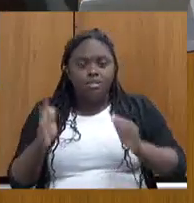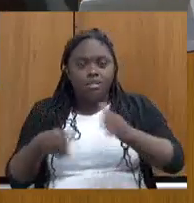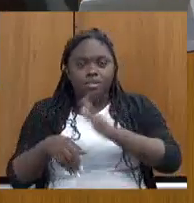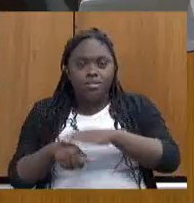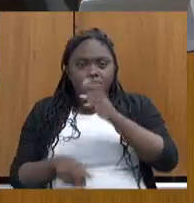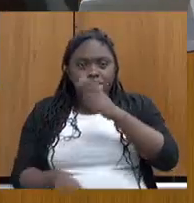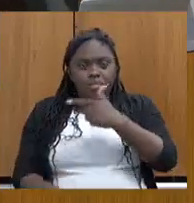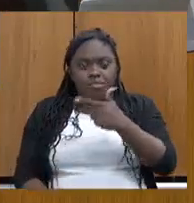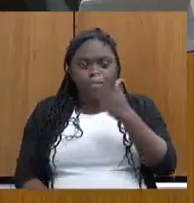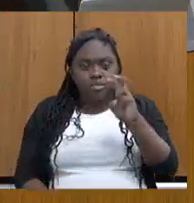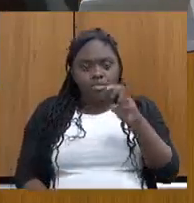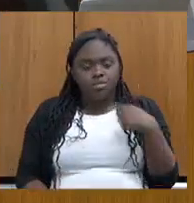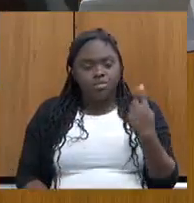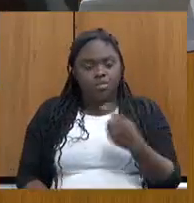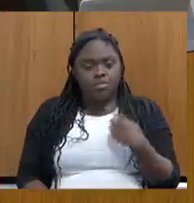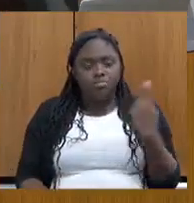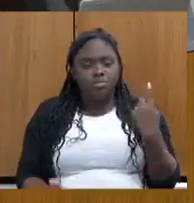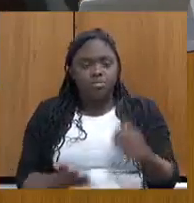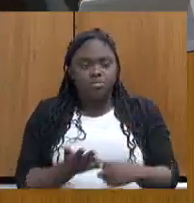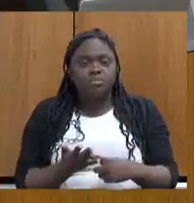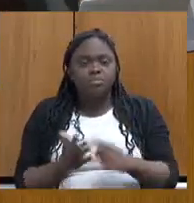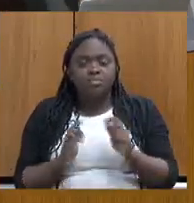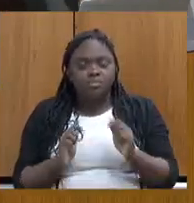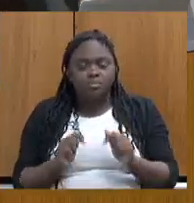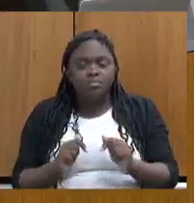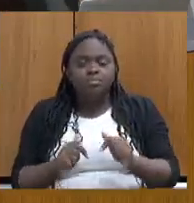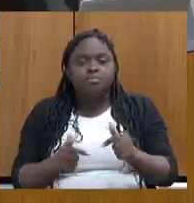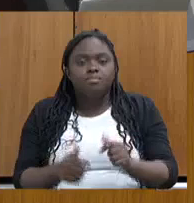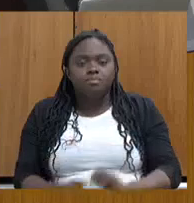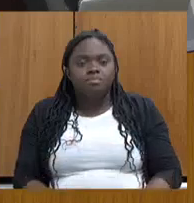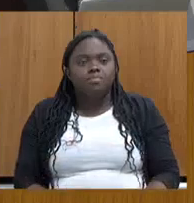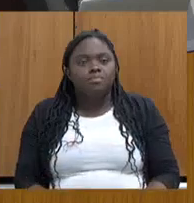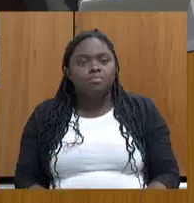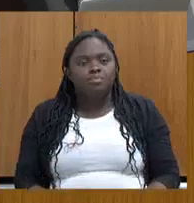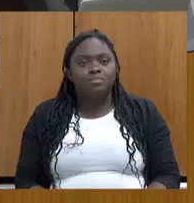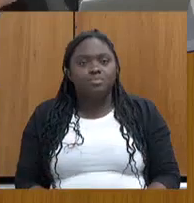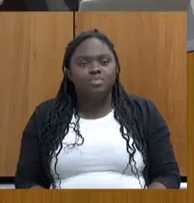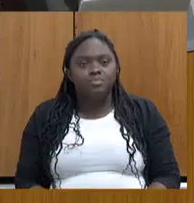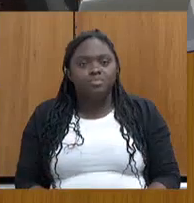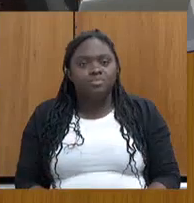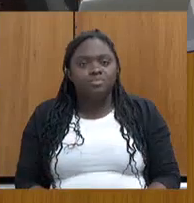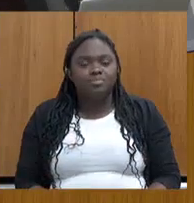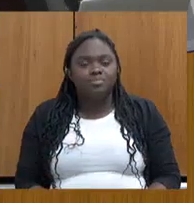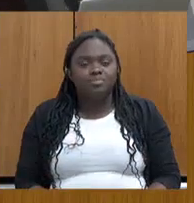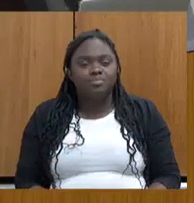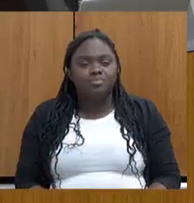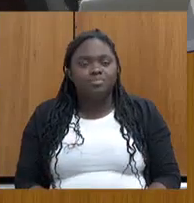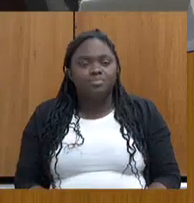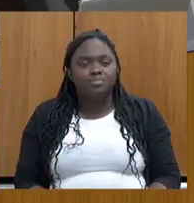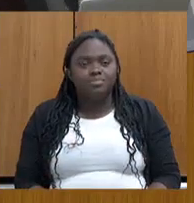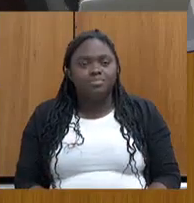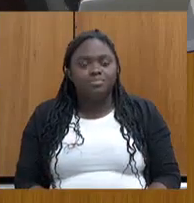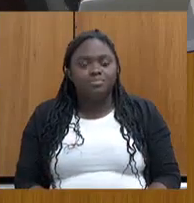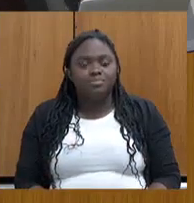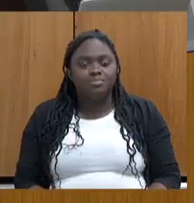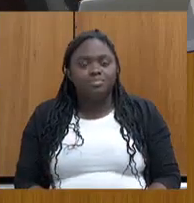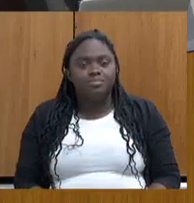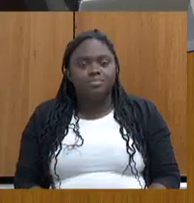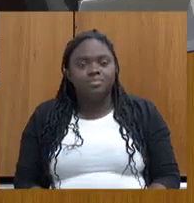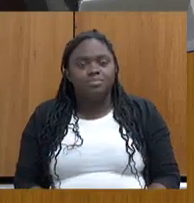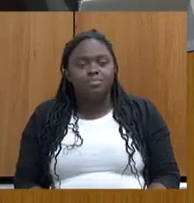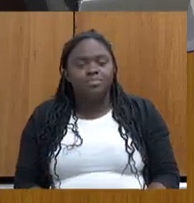Nós nos comprometemos a fazer um plano... Vindos de Juiz de Fora. Estão circulando no Estado. Eles são assim.